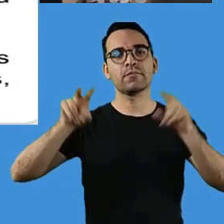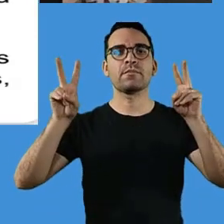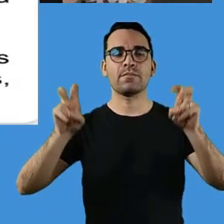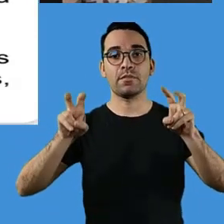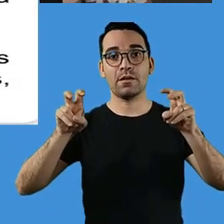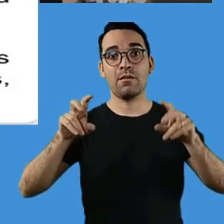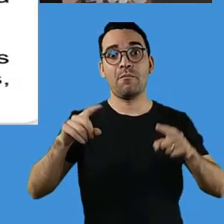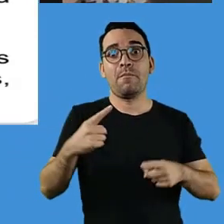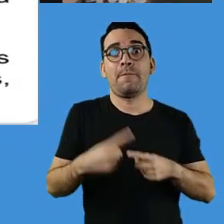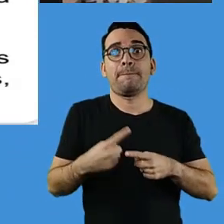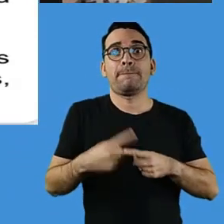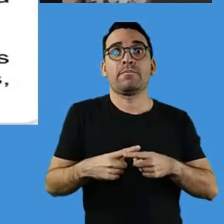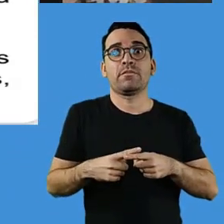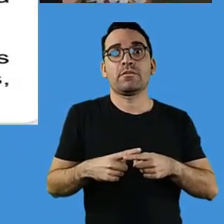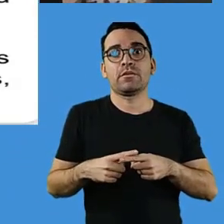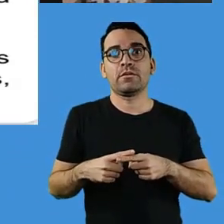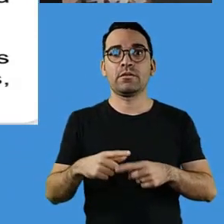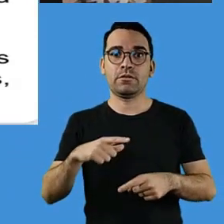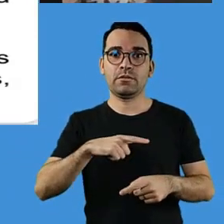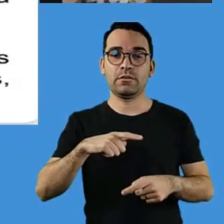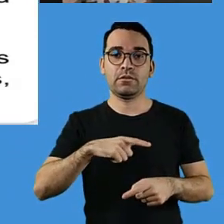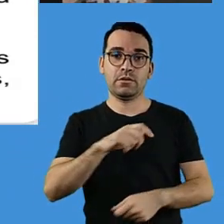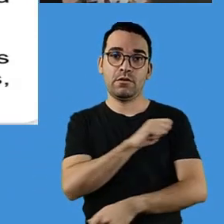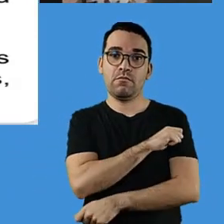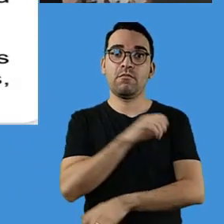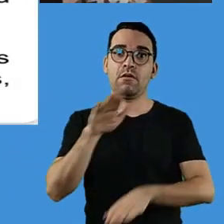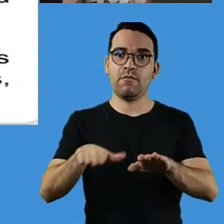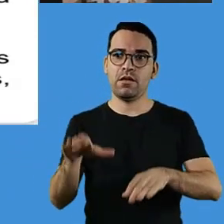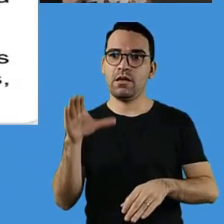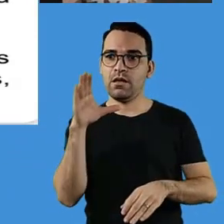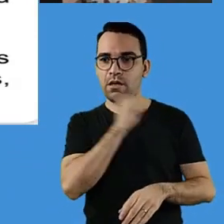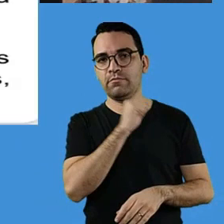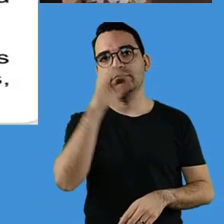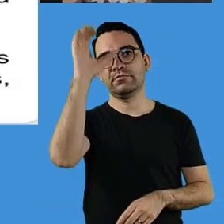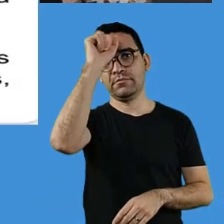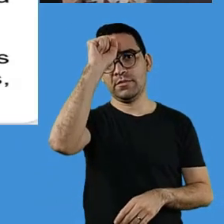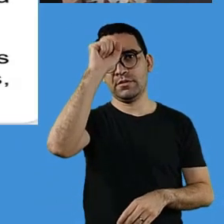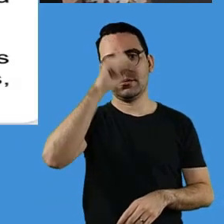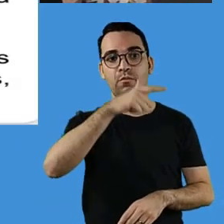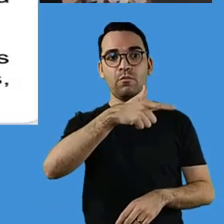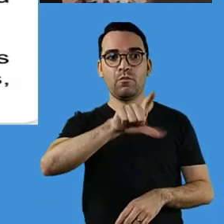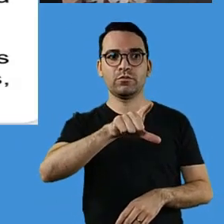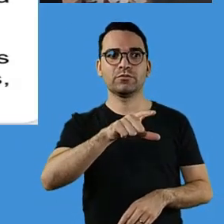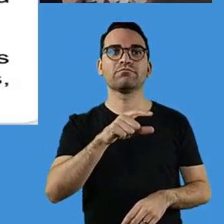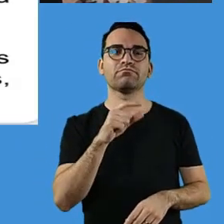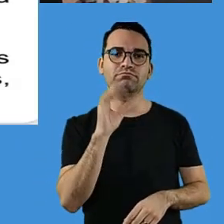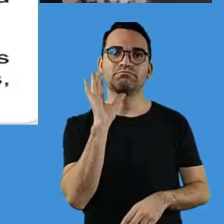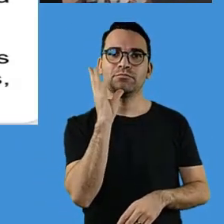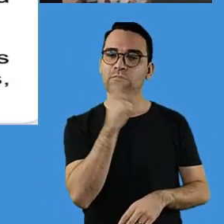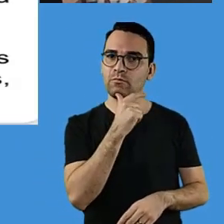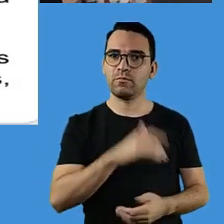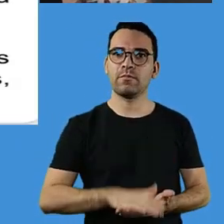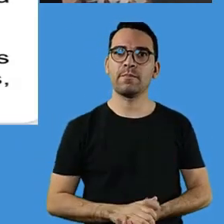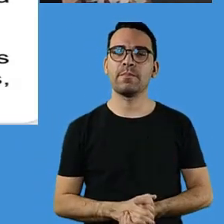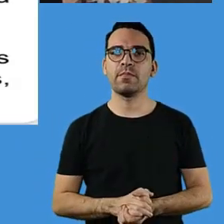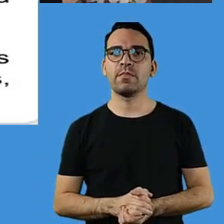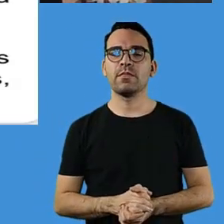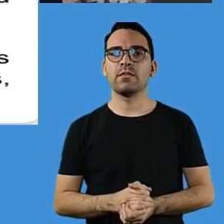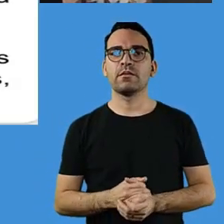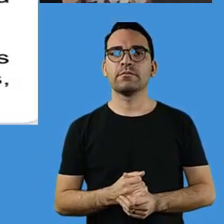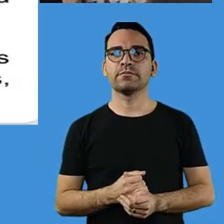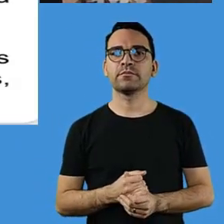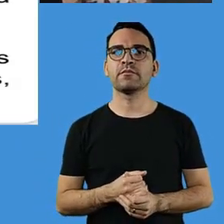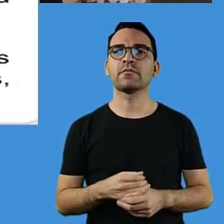também possui facilidade em aprender algo que nós propomos. A